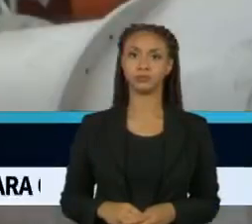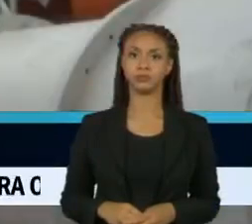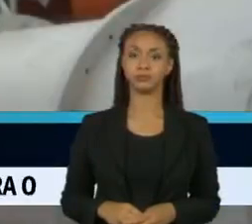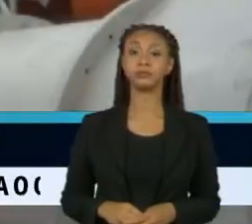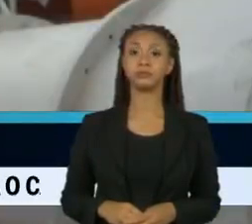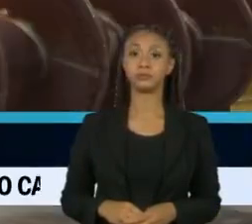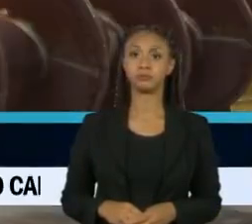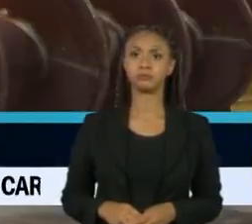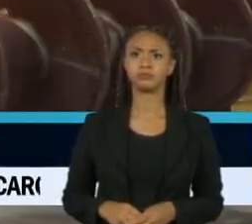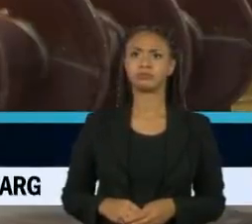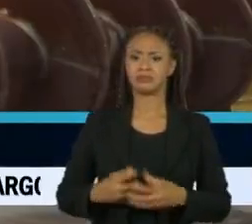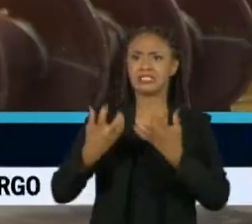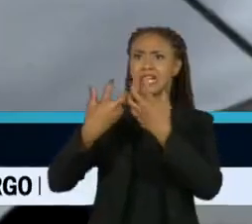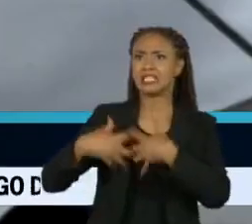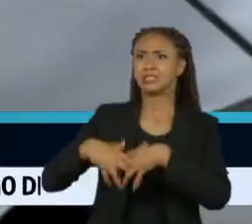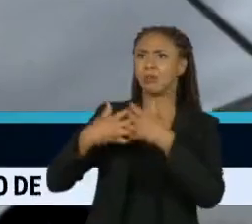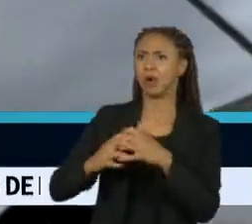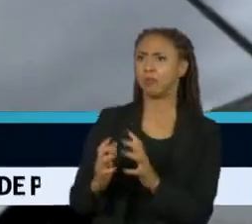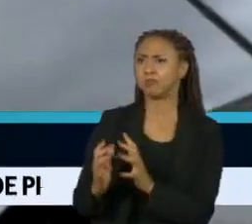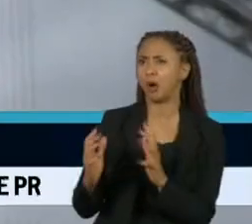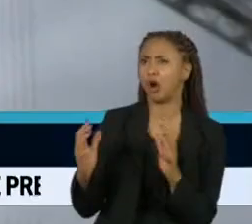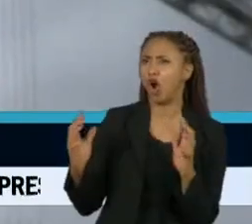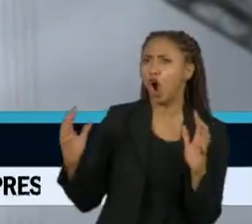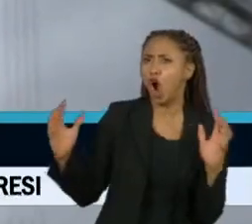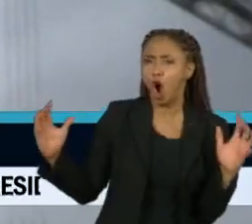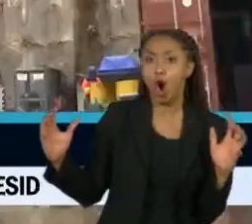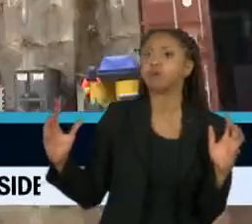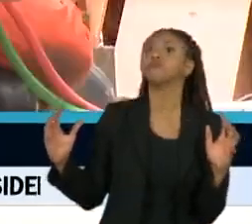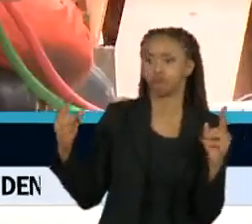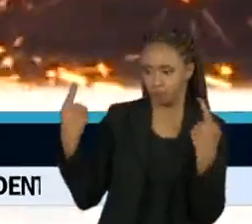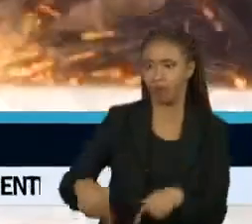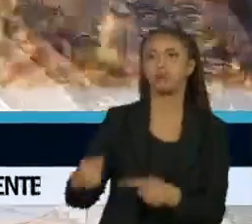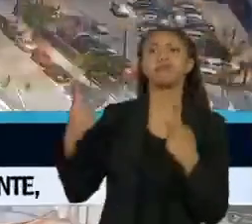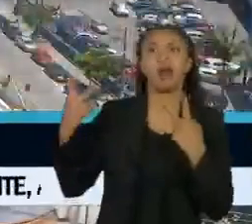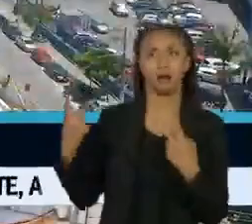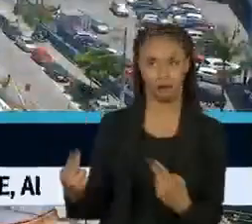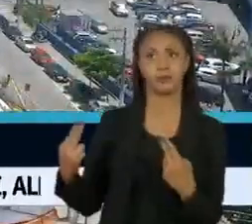As máquinas são do tamanho do desafio, gigantes.